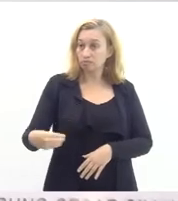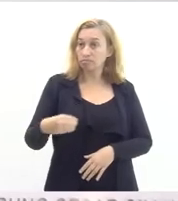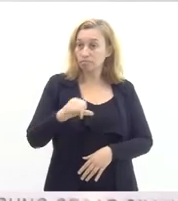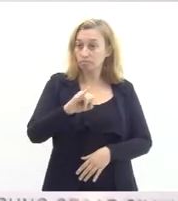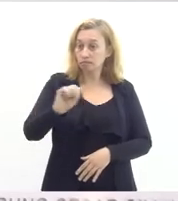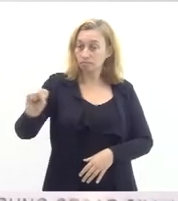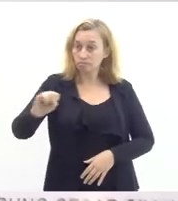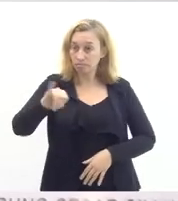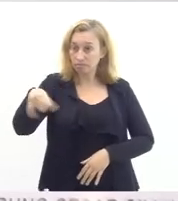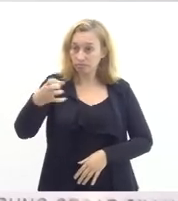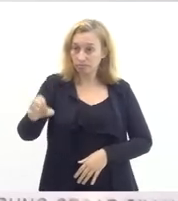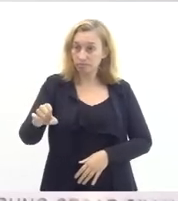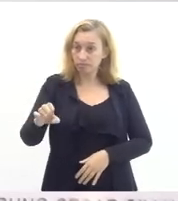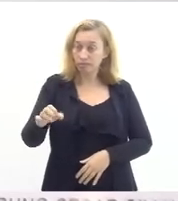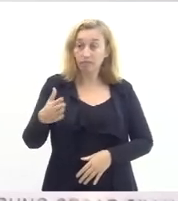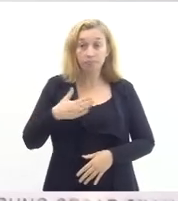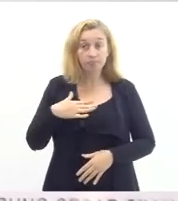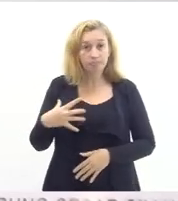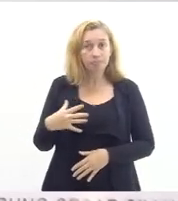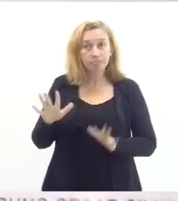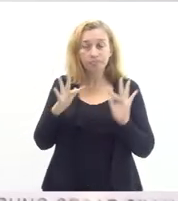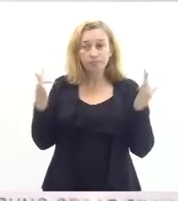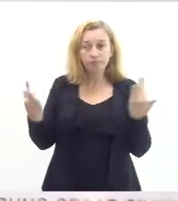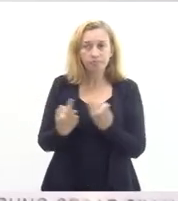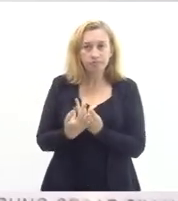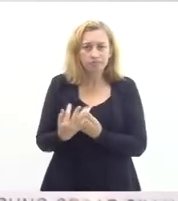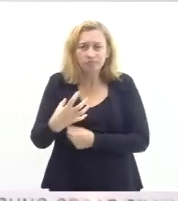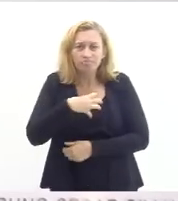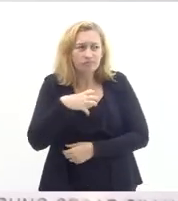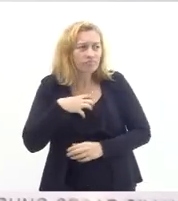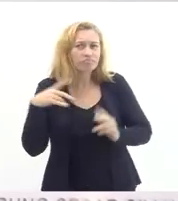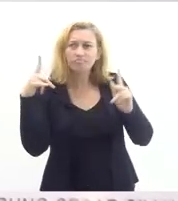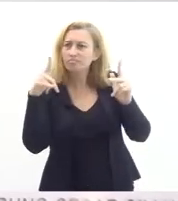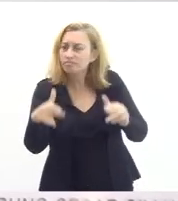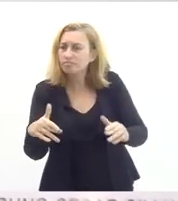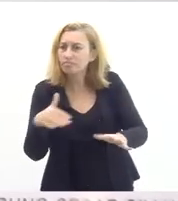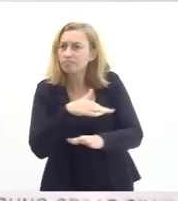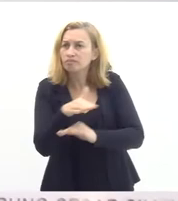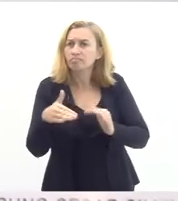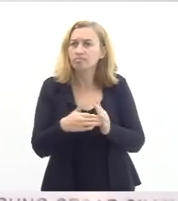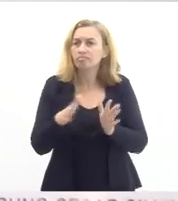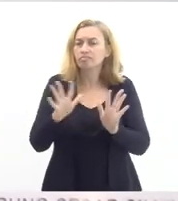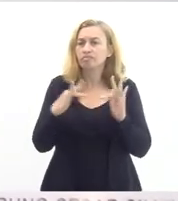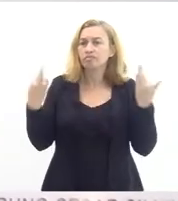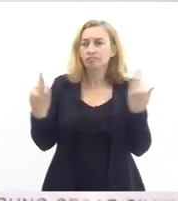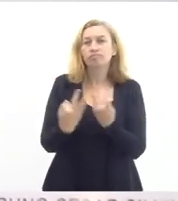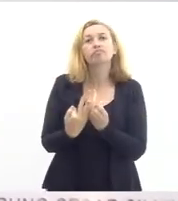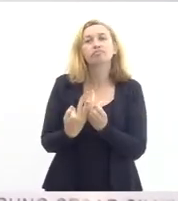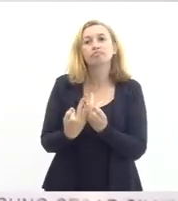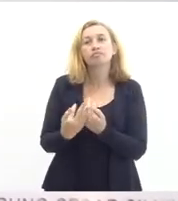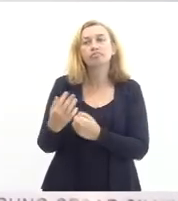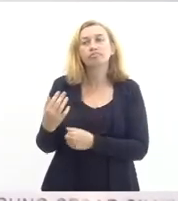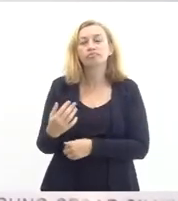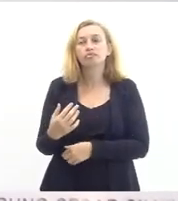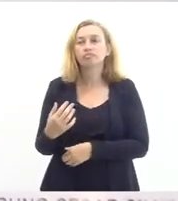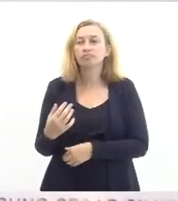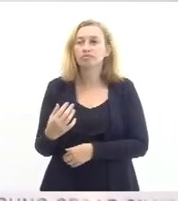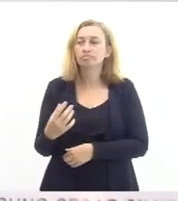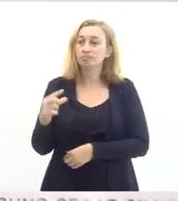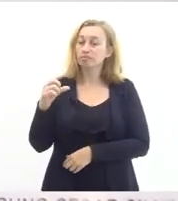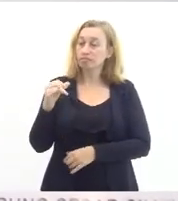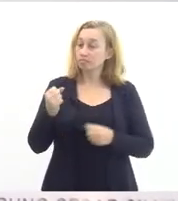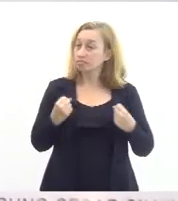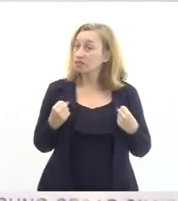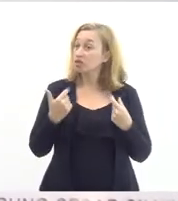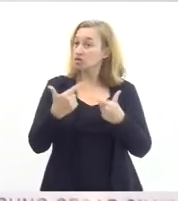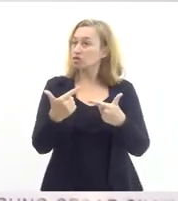tomou a minha família é o sentimento que toma todas as famílias que são agraciadas com essa sorte